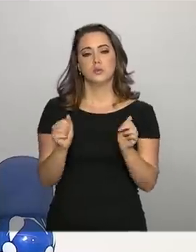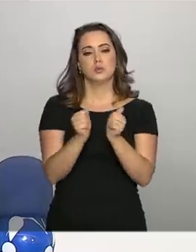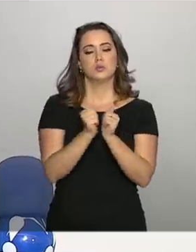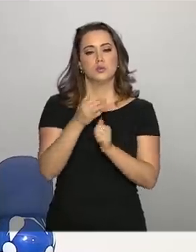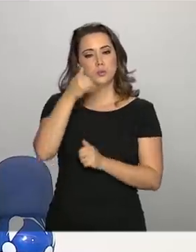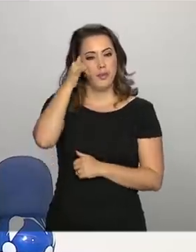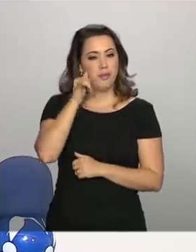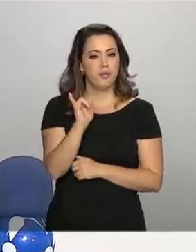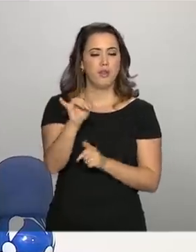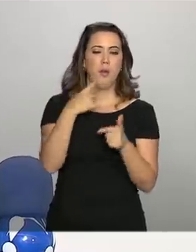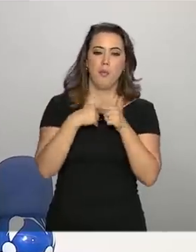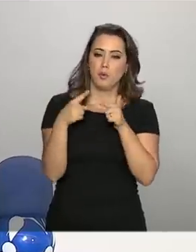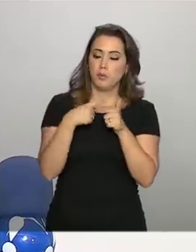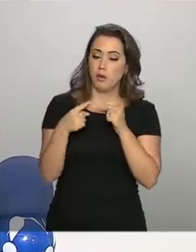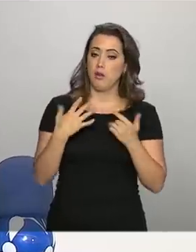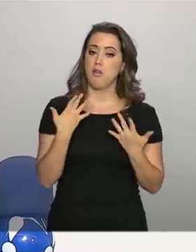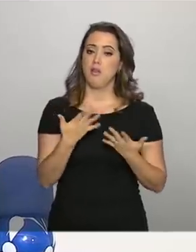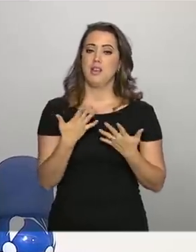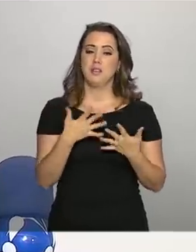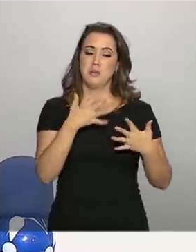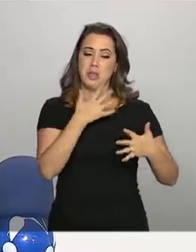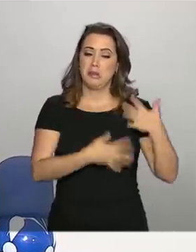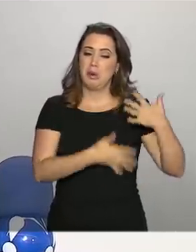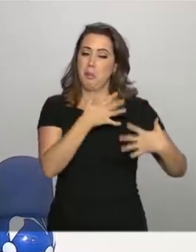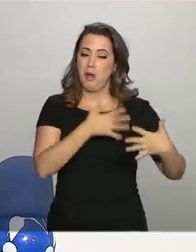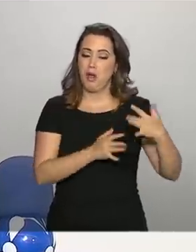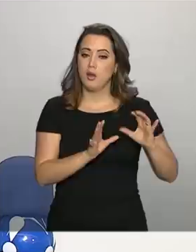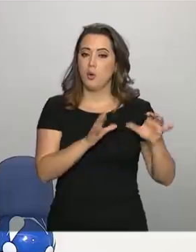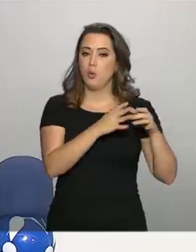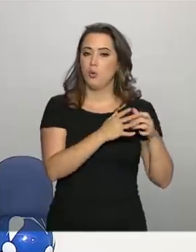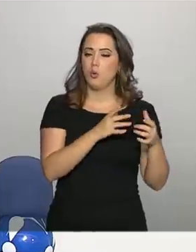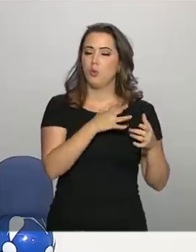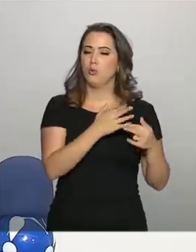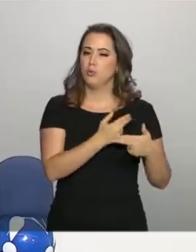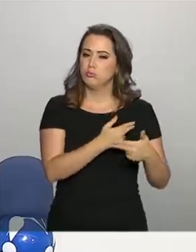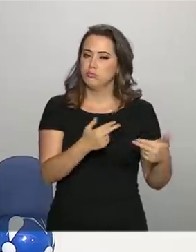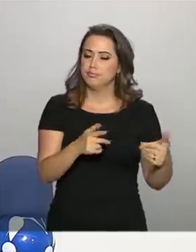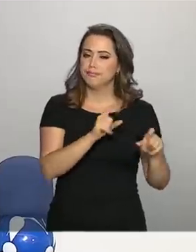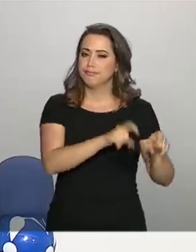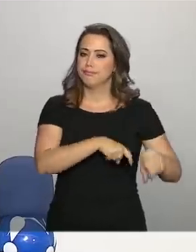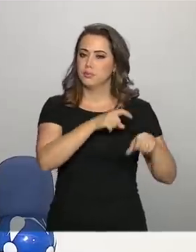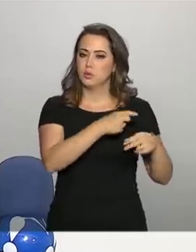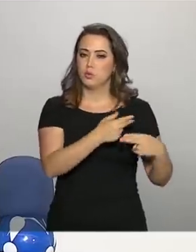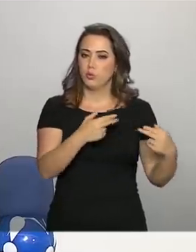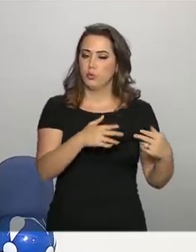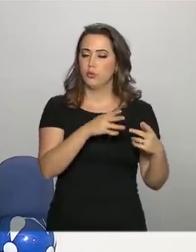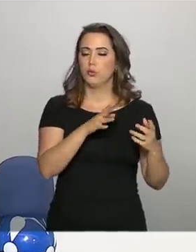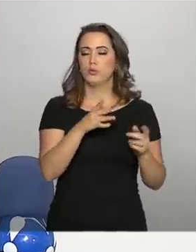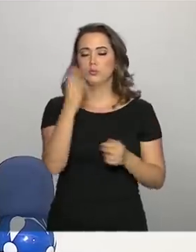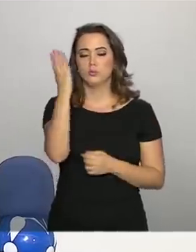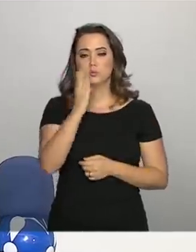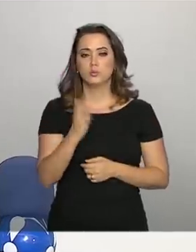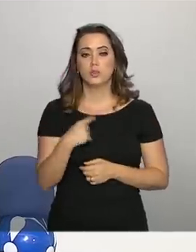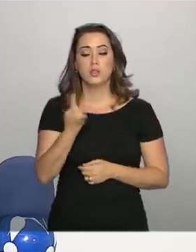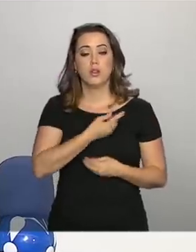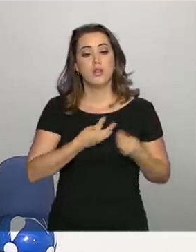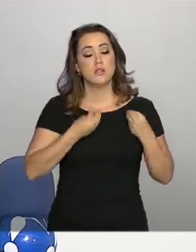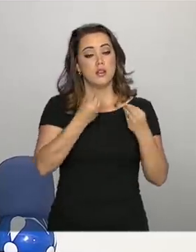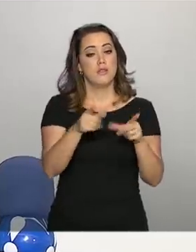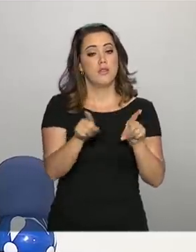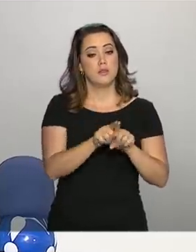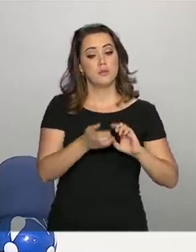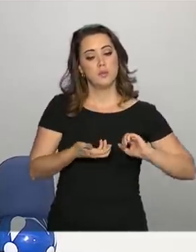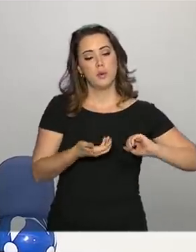tentam atrapalhar o setor produtivo do Brasil. Levaremos também ao